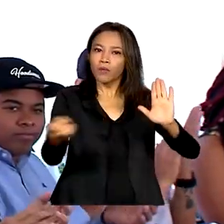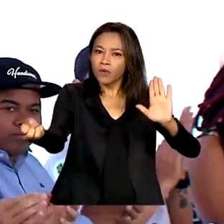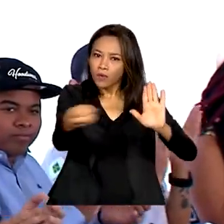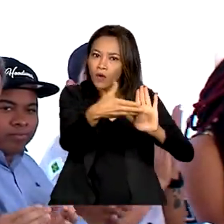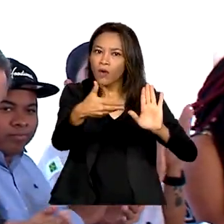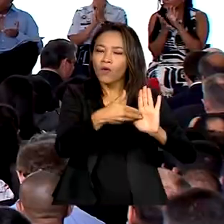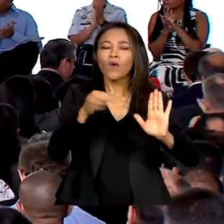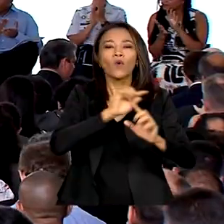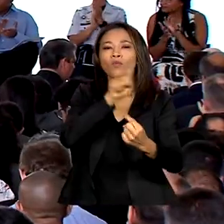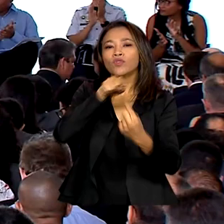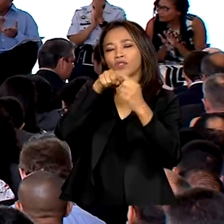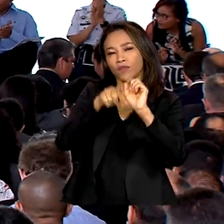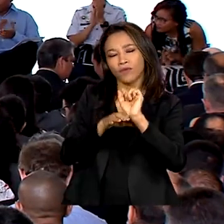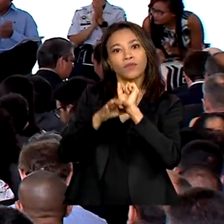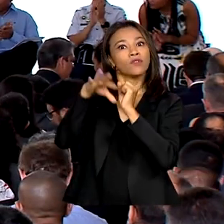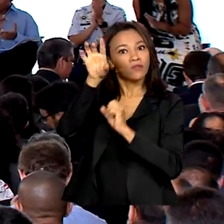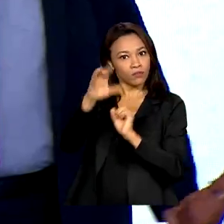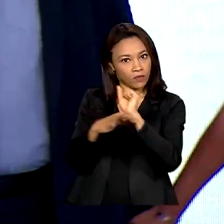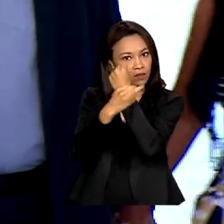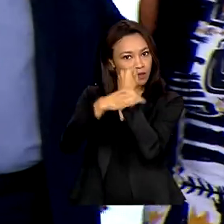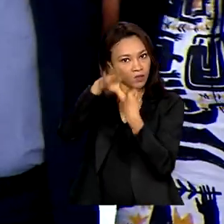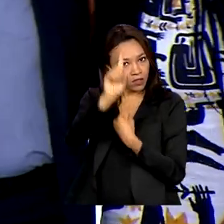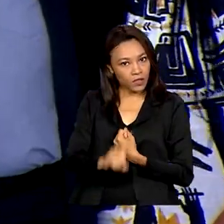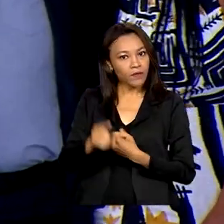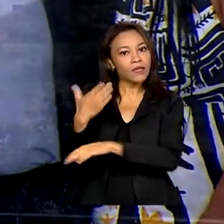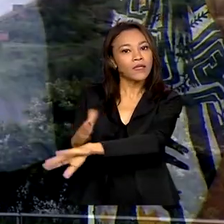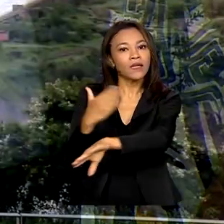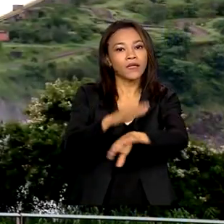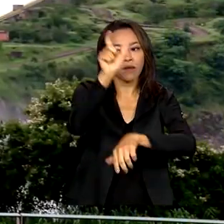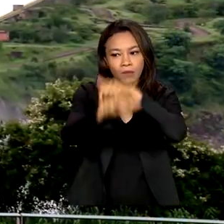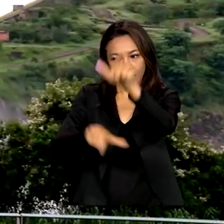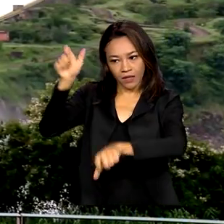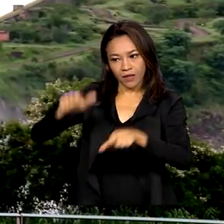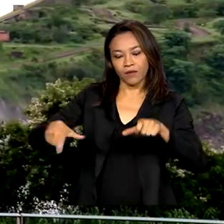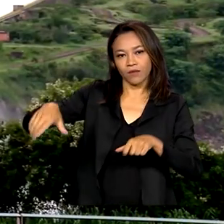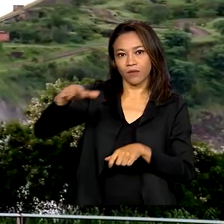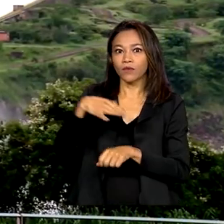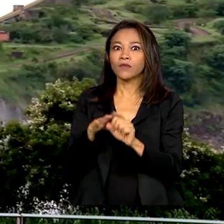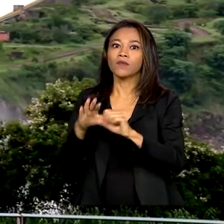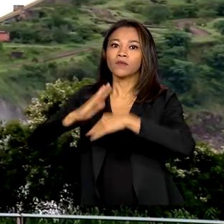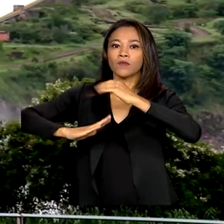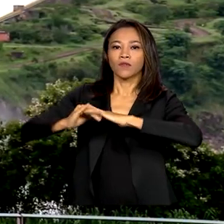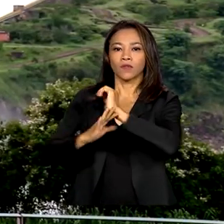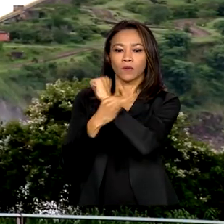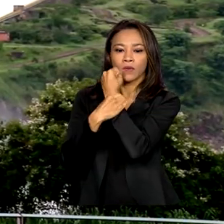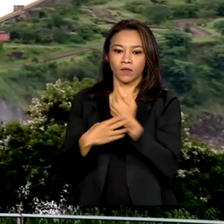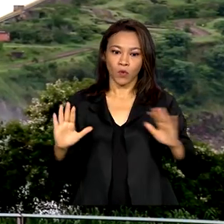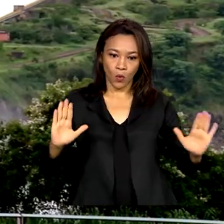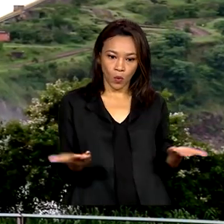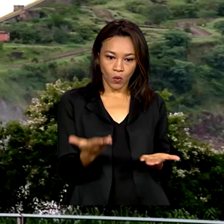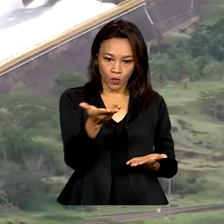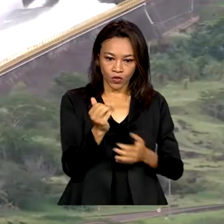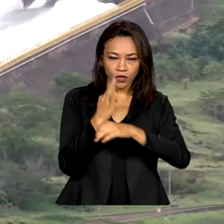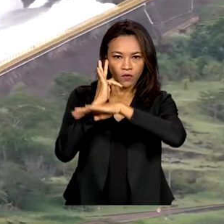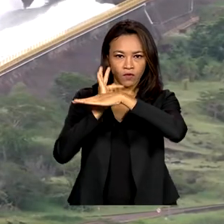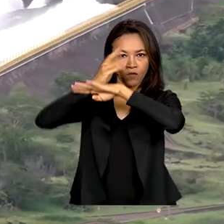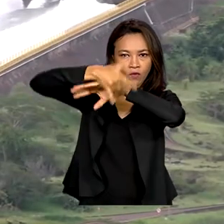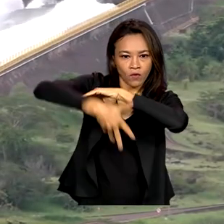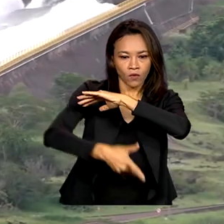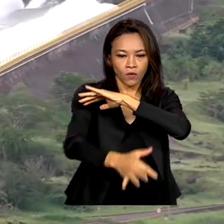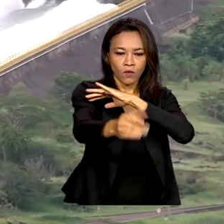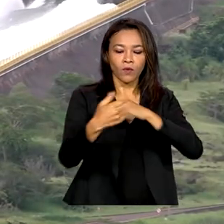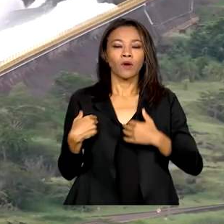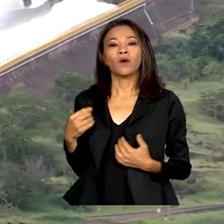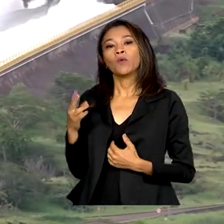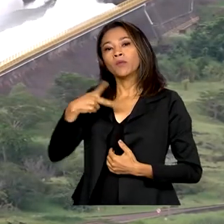de direitos e qualificação de profissionais de segurança. Hoje, em Foz do Iguaçu, o presidente Lula participa da posse do